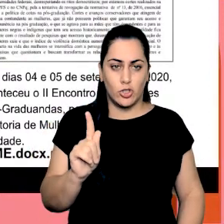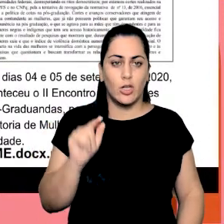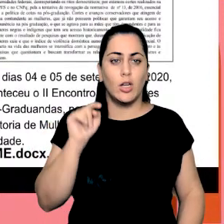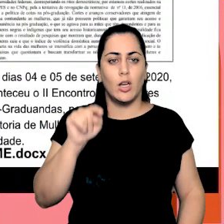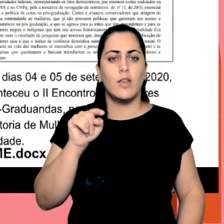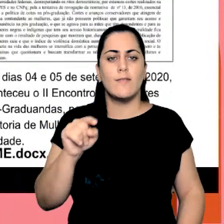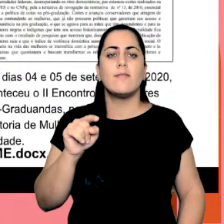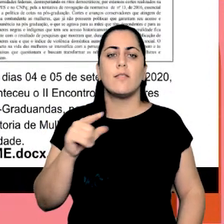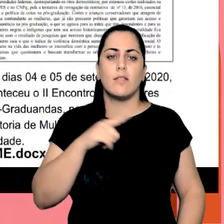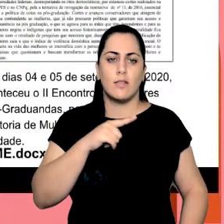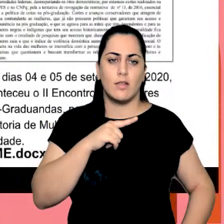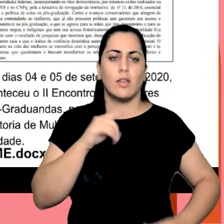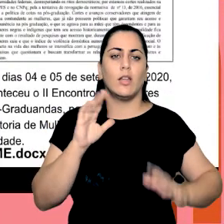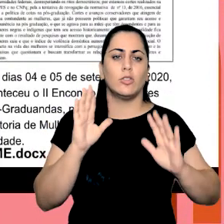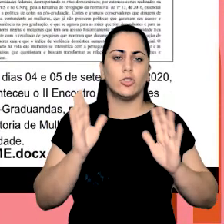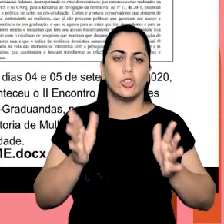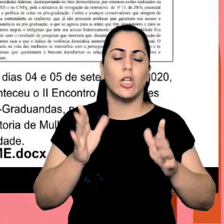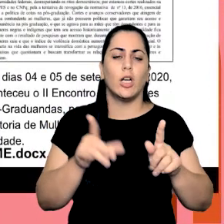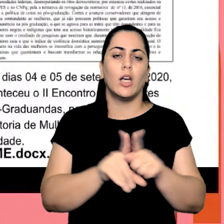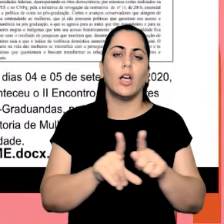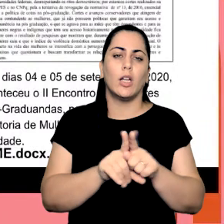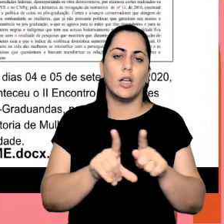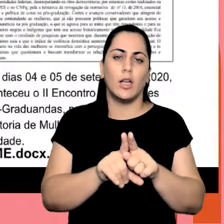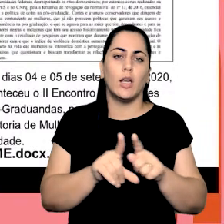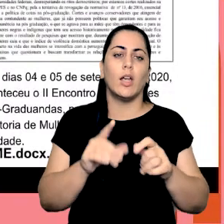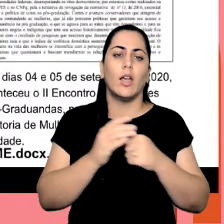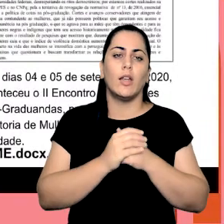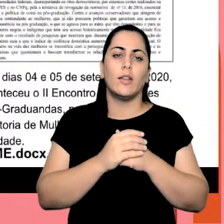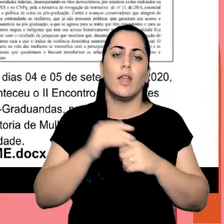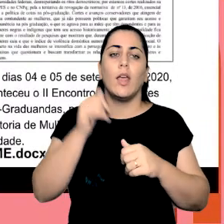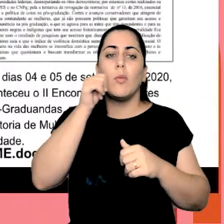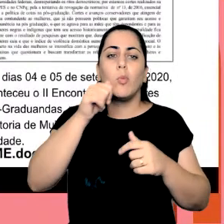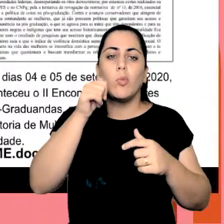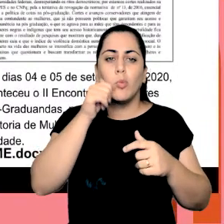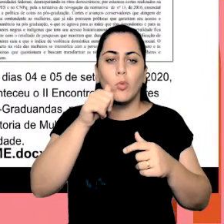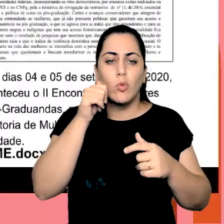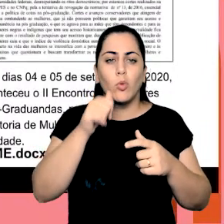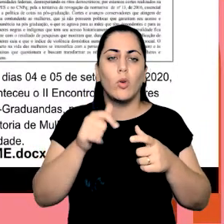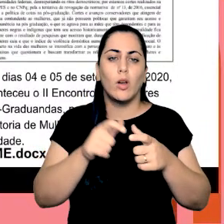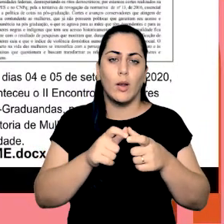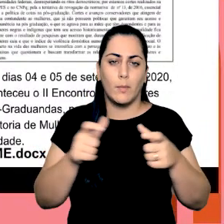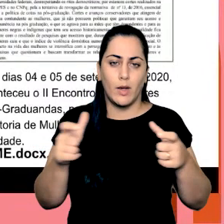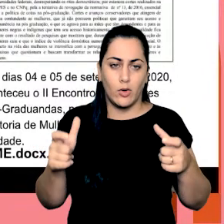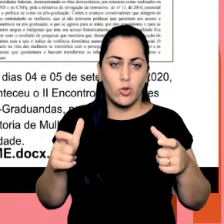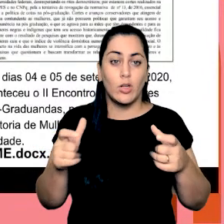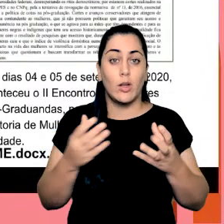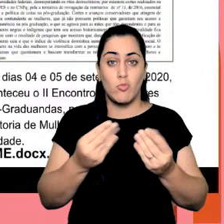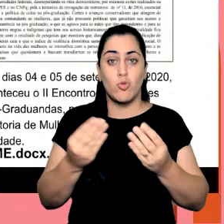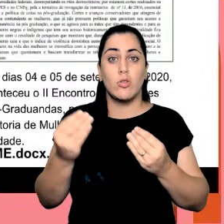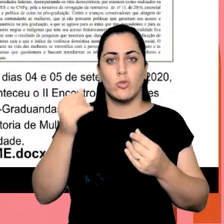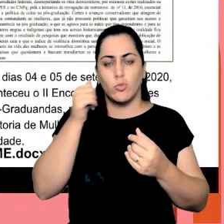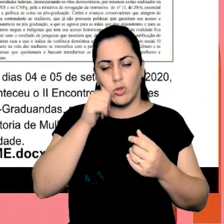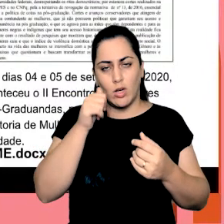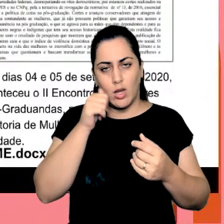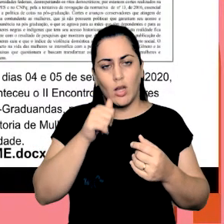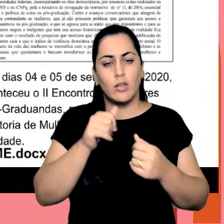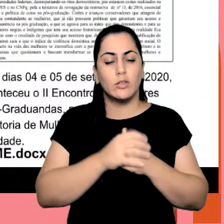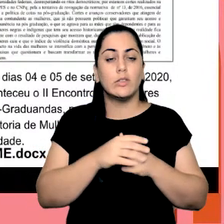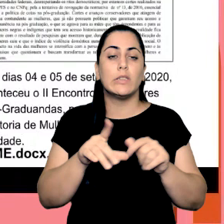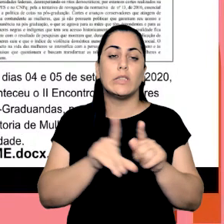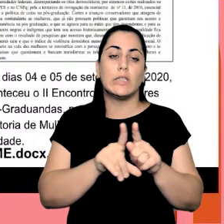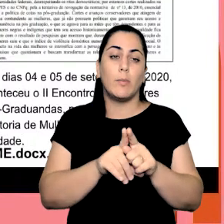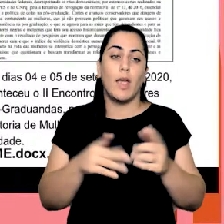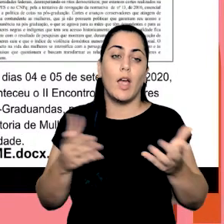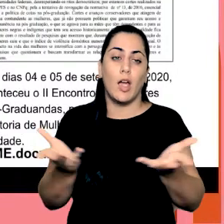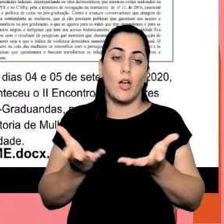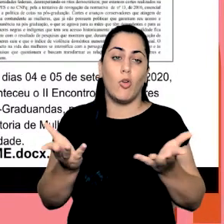-Graduandas ela é presidida há muitos anos por mulheres né e dentro do seu corpo de diretoria tem muitas mulheres inclusive